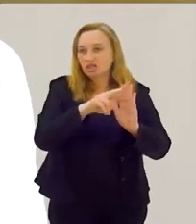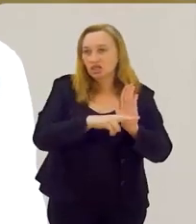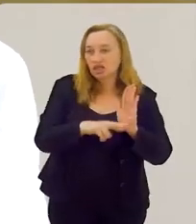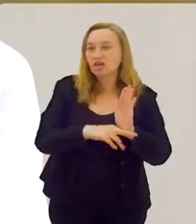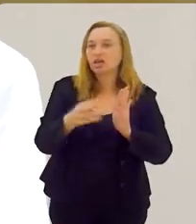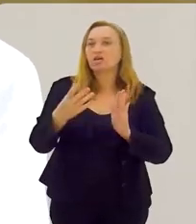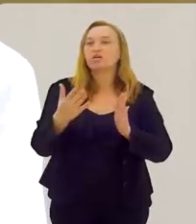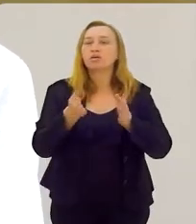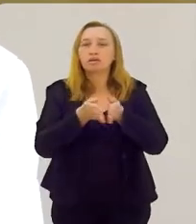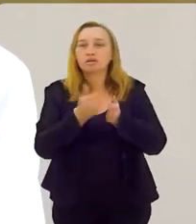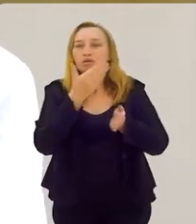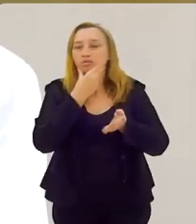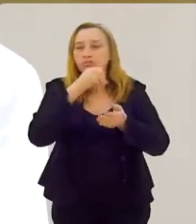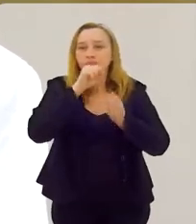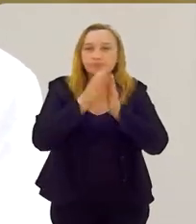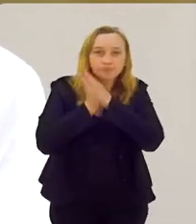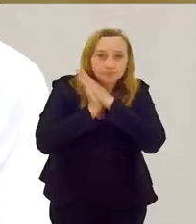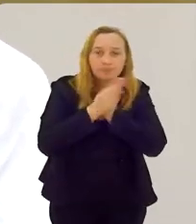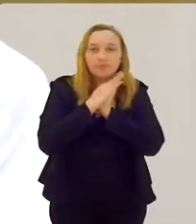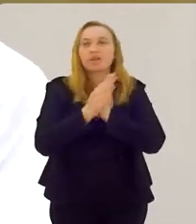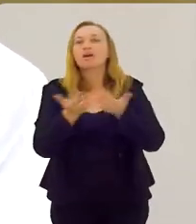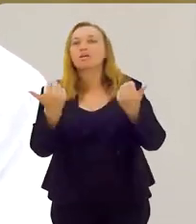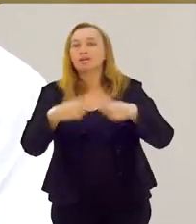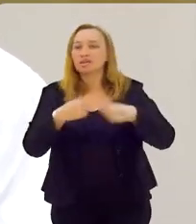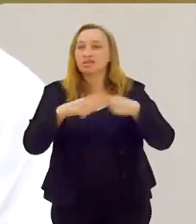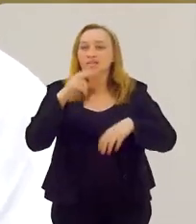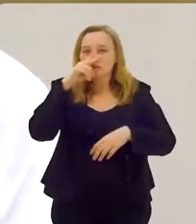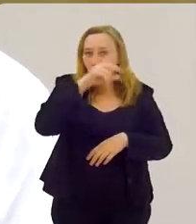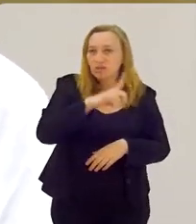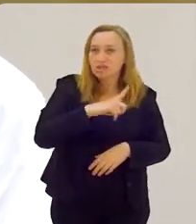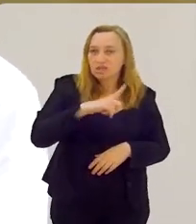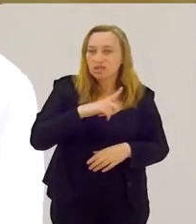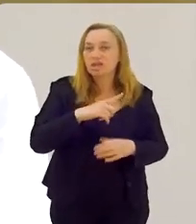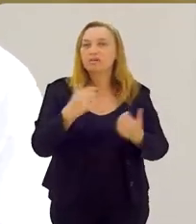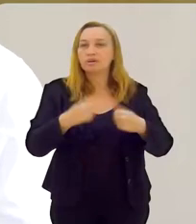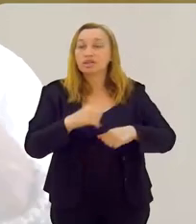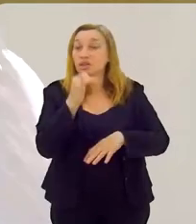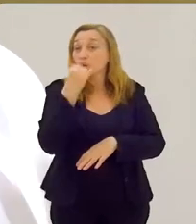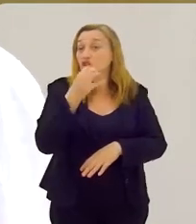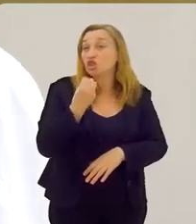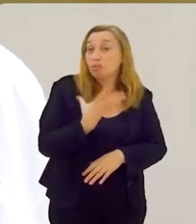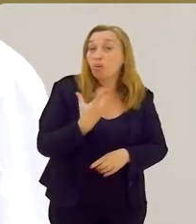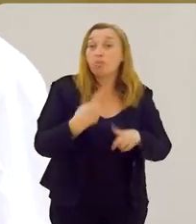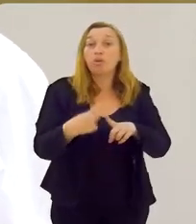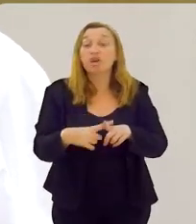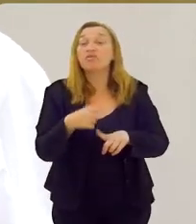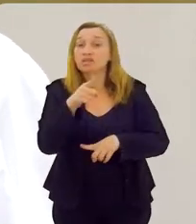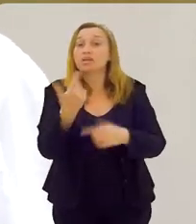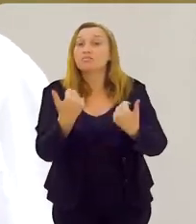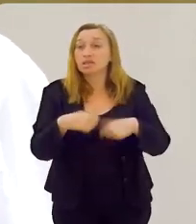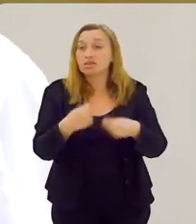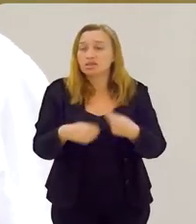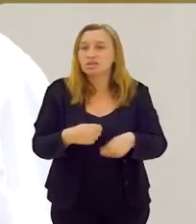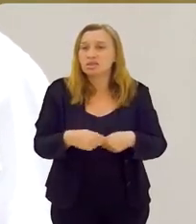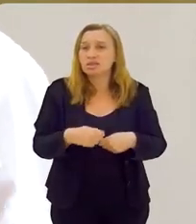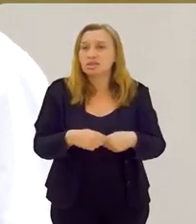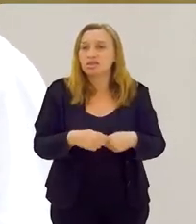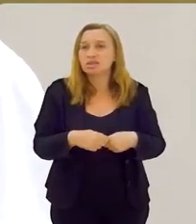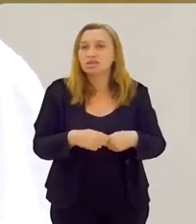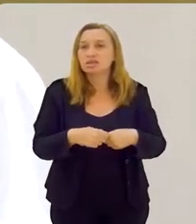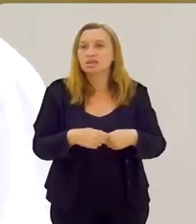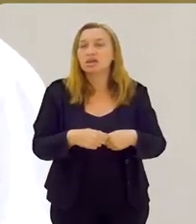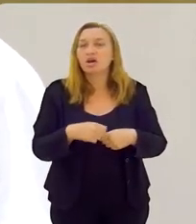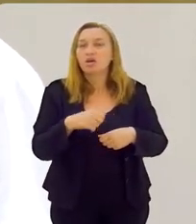E o babalorixá precisa, sim, se fortificar. Precisa, sim, estar com essa energia boa. Porque você precisa